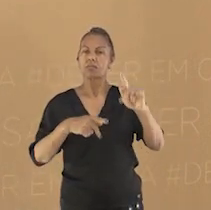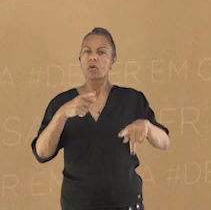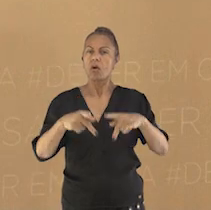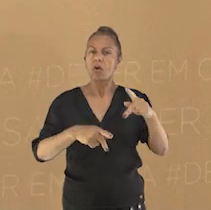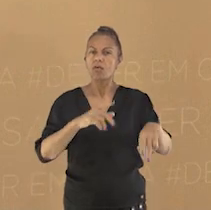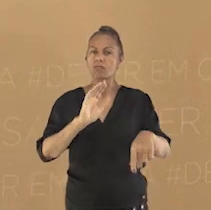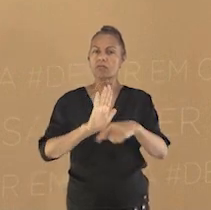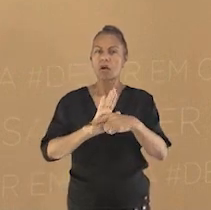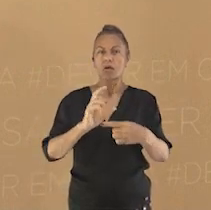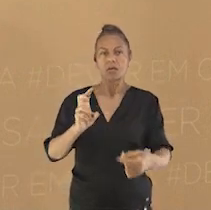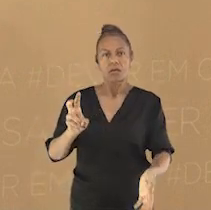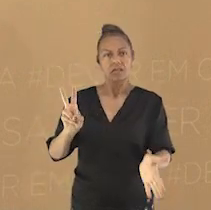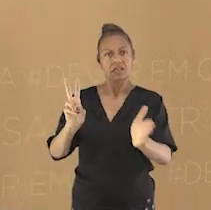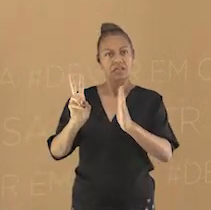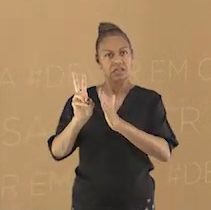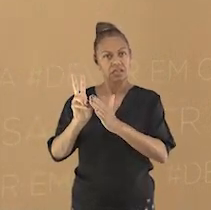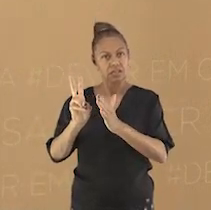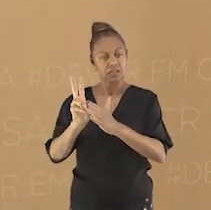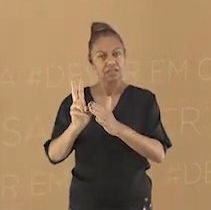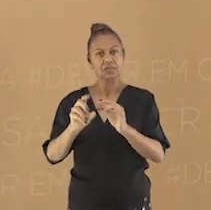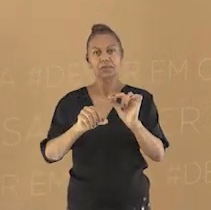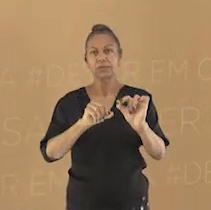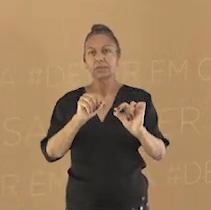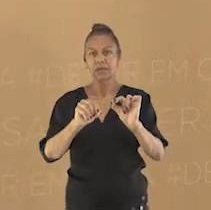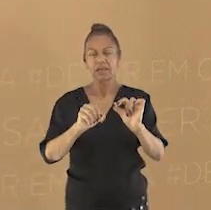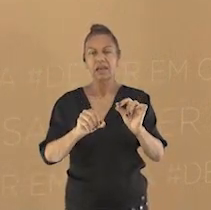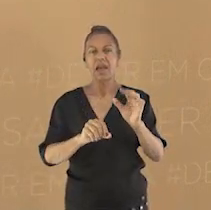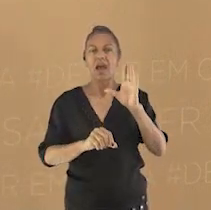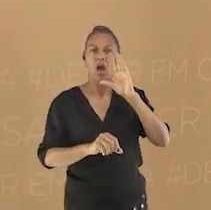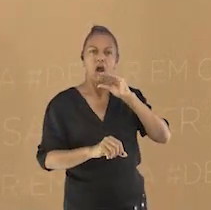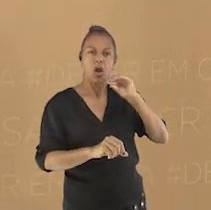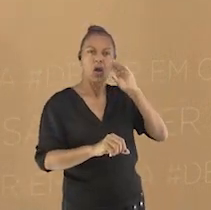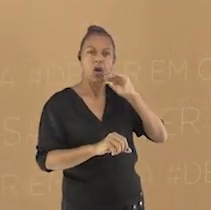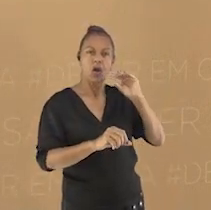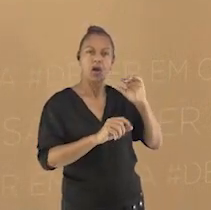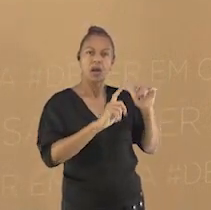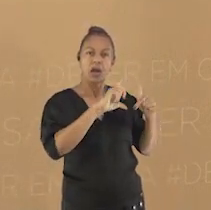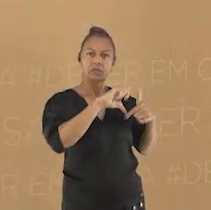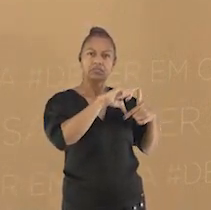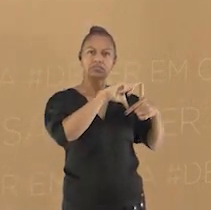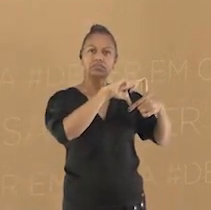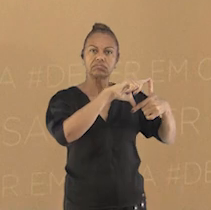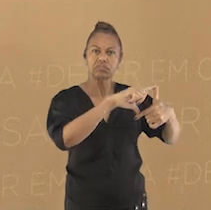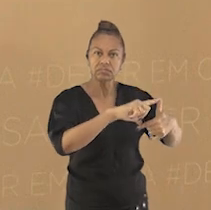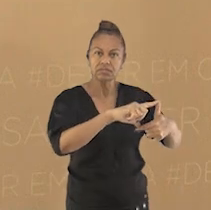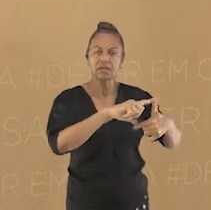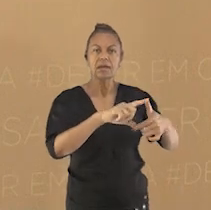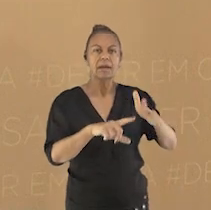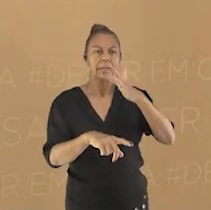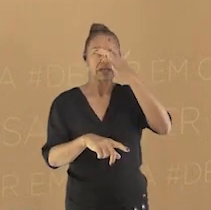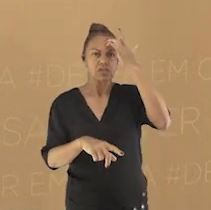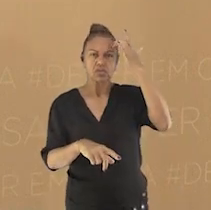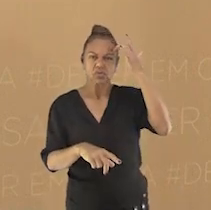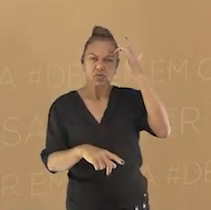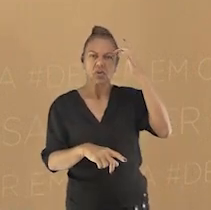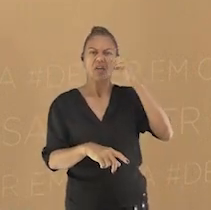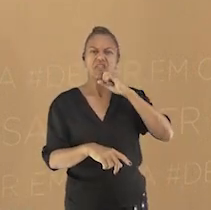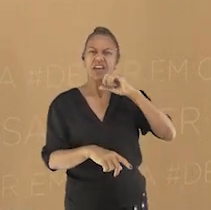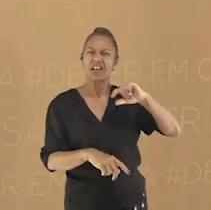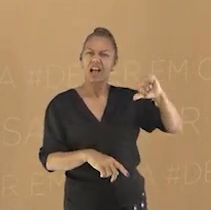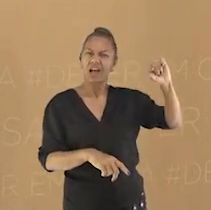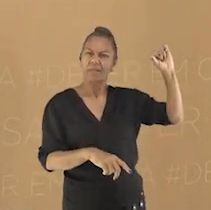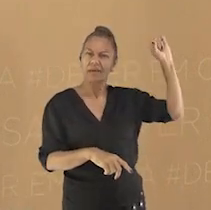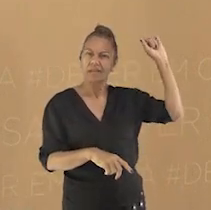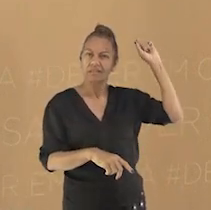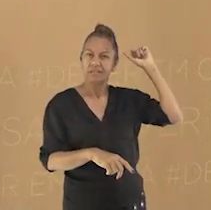pela tradição oral, através da sabedoria dos antepassados, ou seja, dos participantes da tribo do passado, é